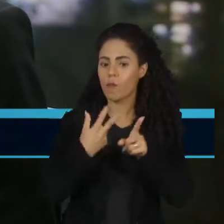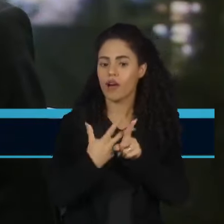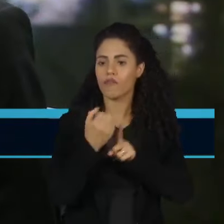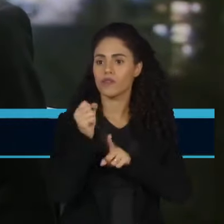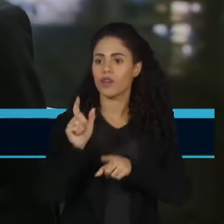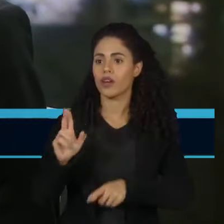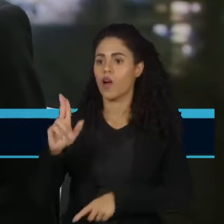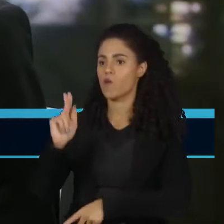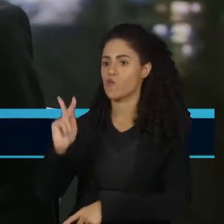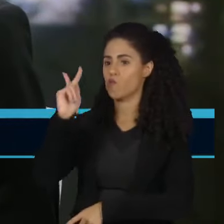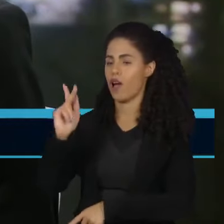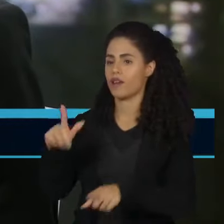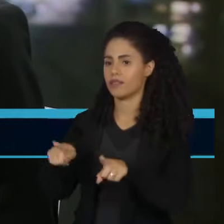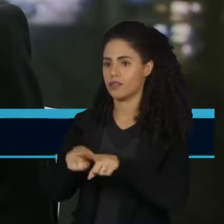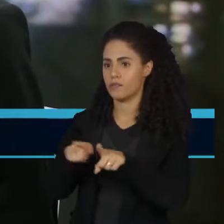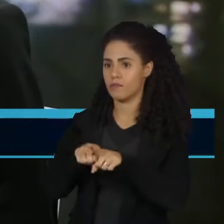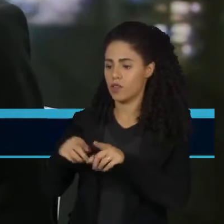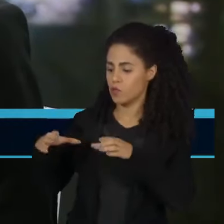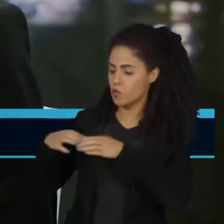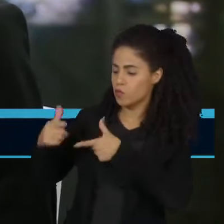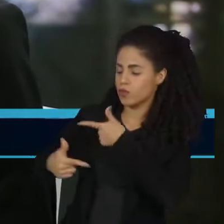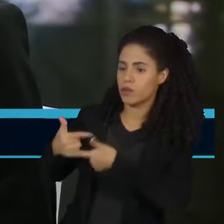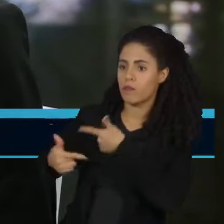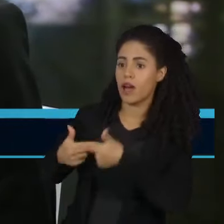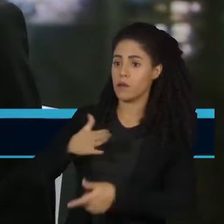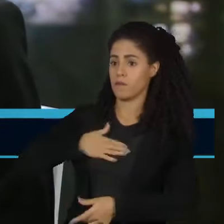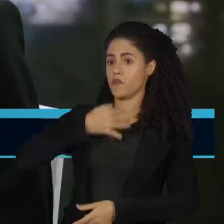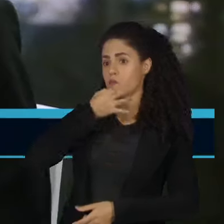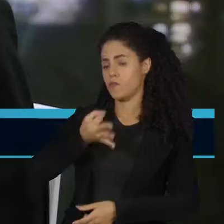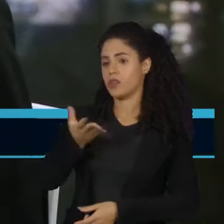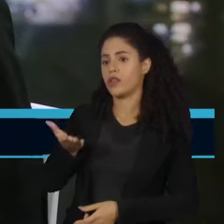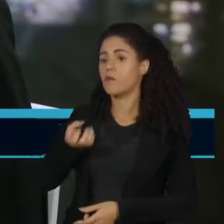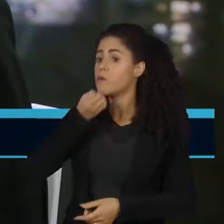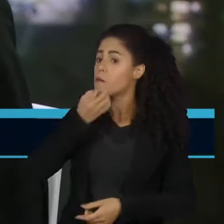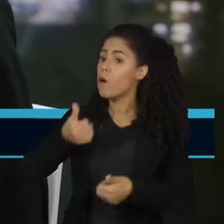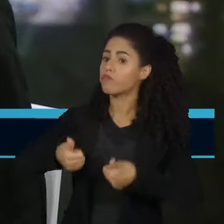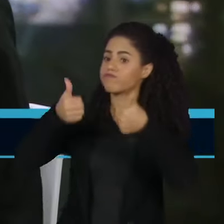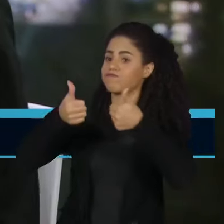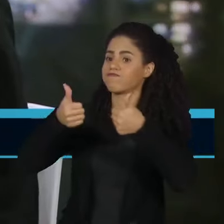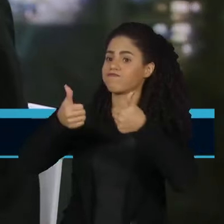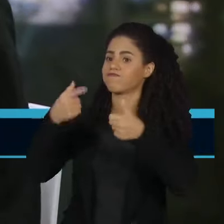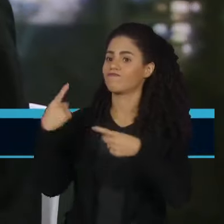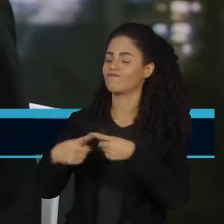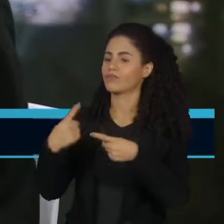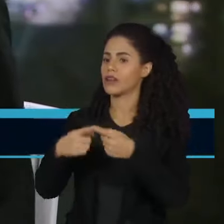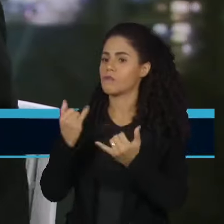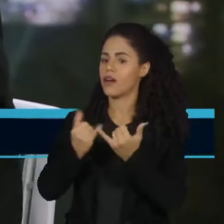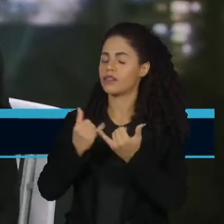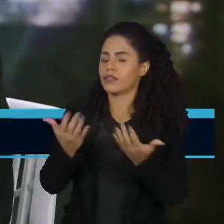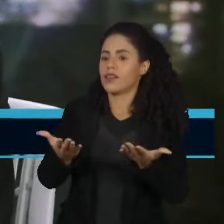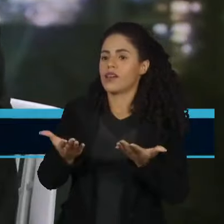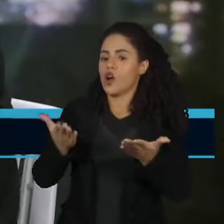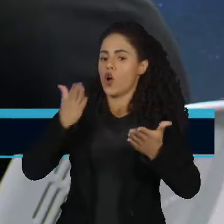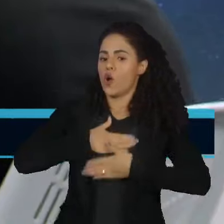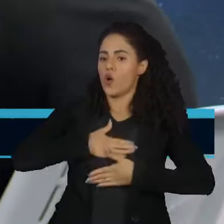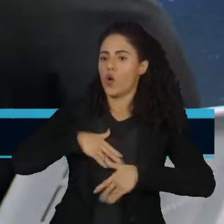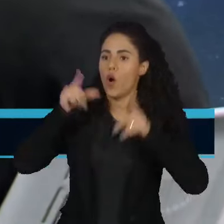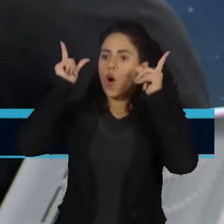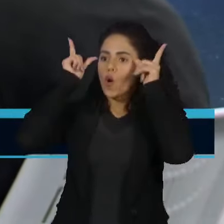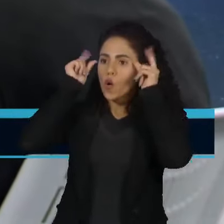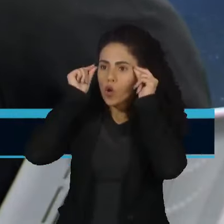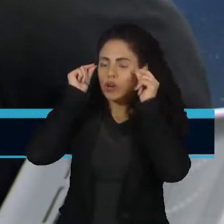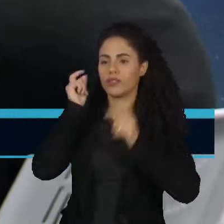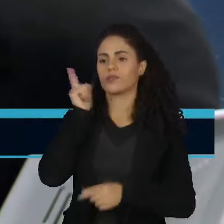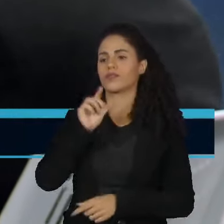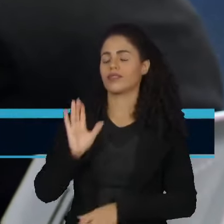Inglaterra, quer dizer, dos trabalhistas, na minha opinião, é positiva porque ela dá um sinal de que o outro lado está